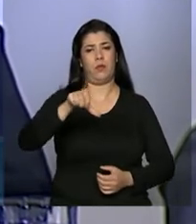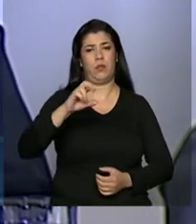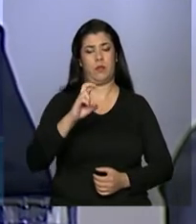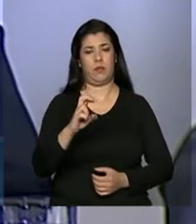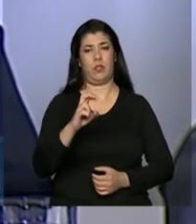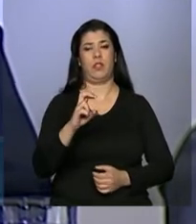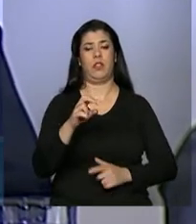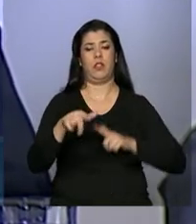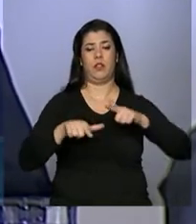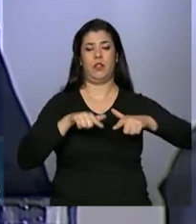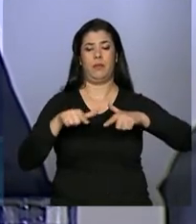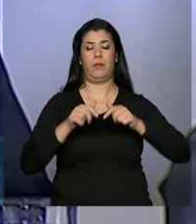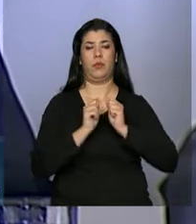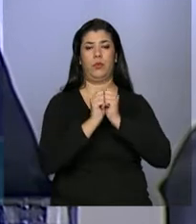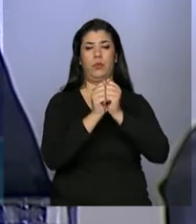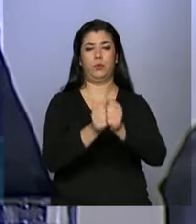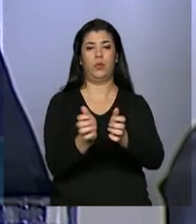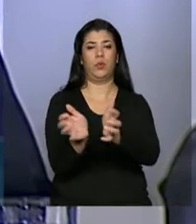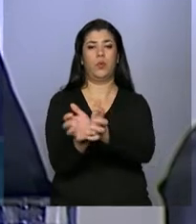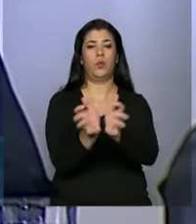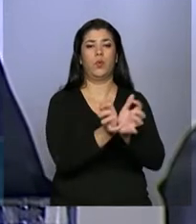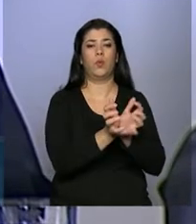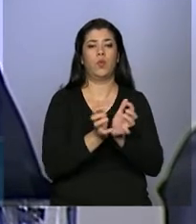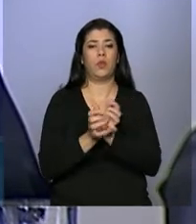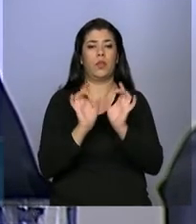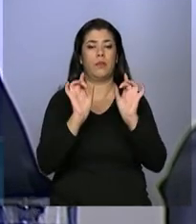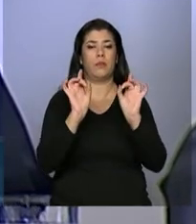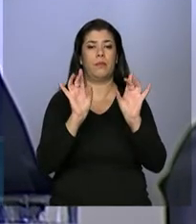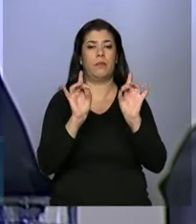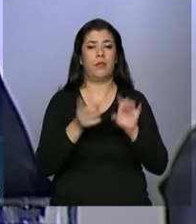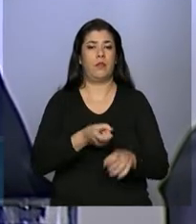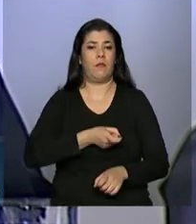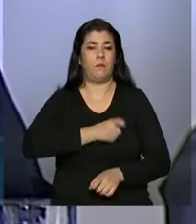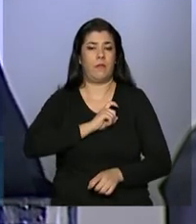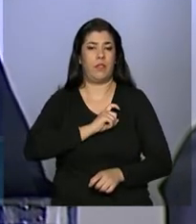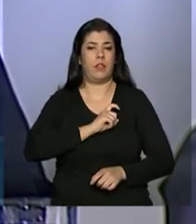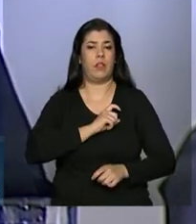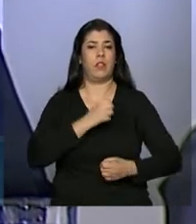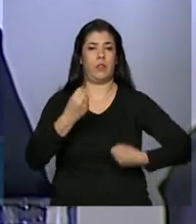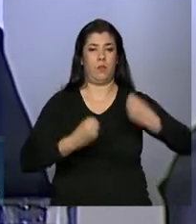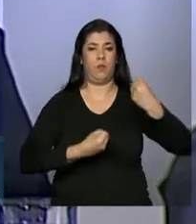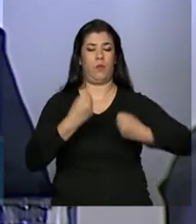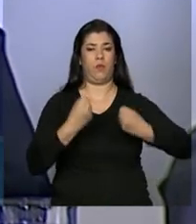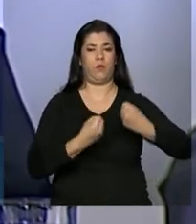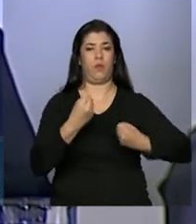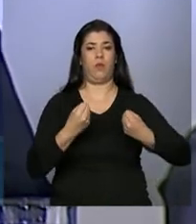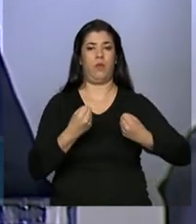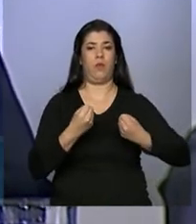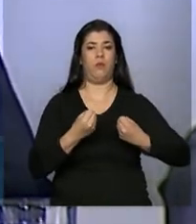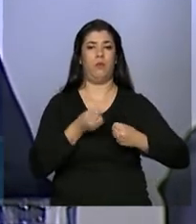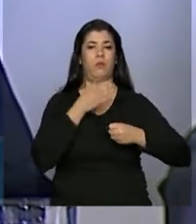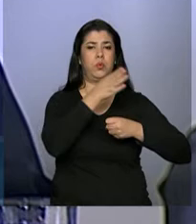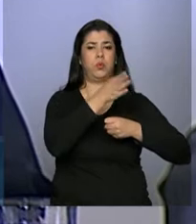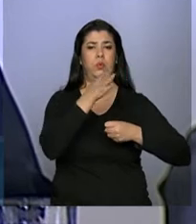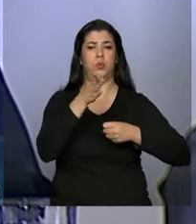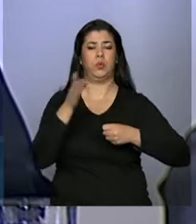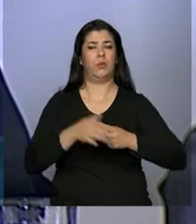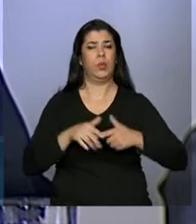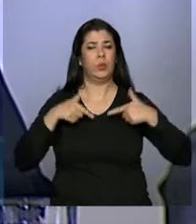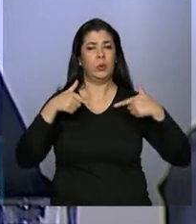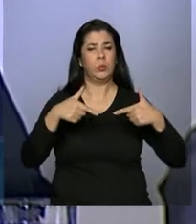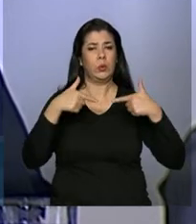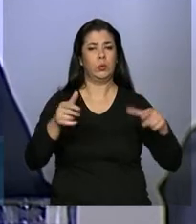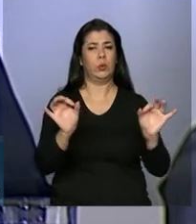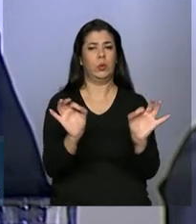integraram as equipes do Grupo Especial de Fiscalização Móvel para combater o trabalho